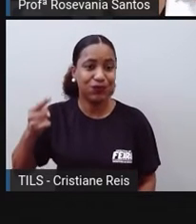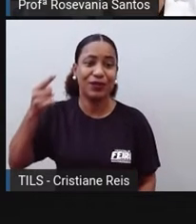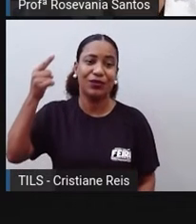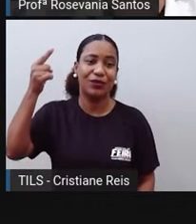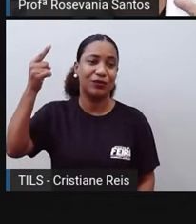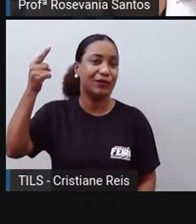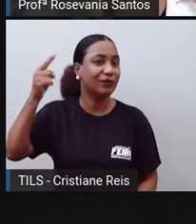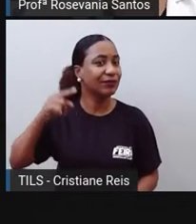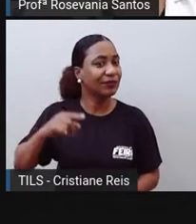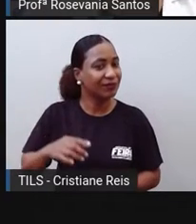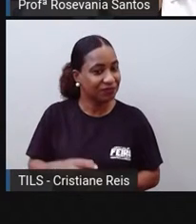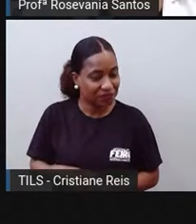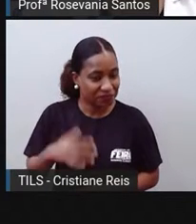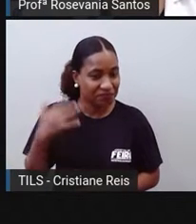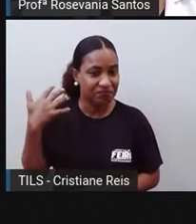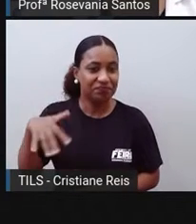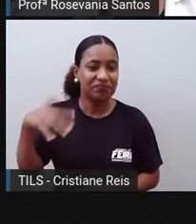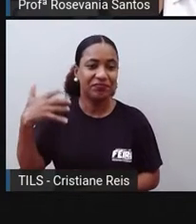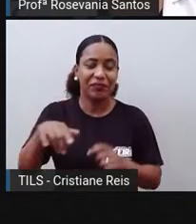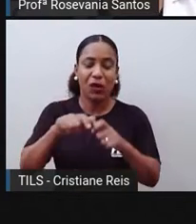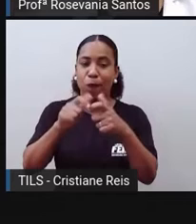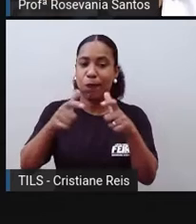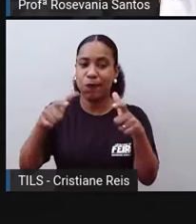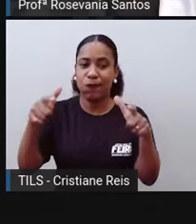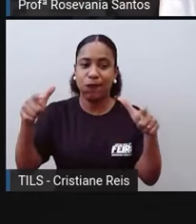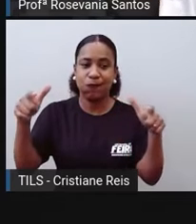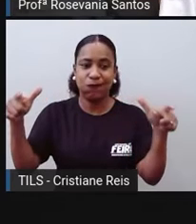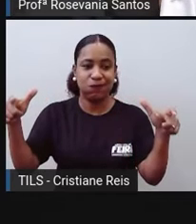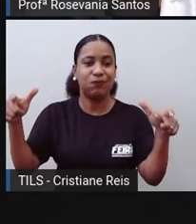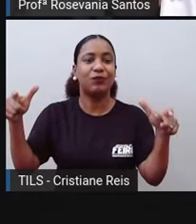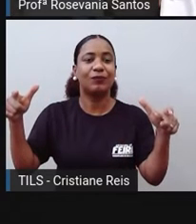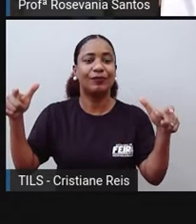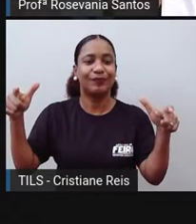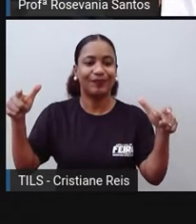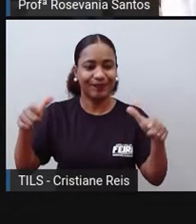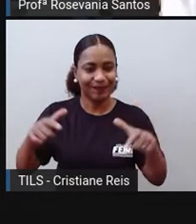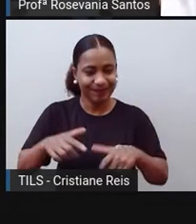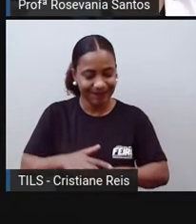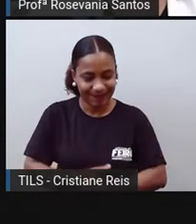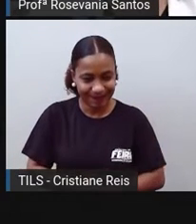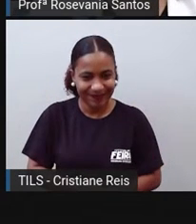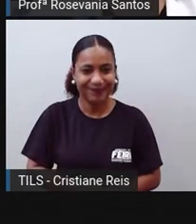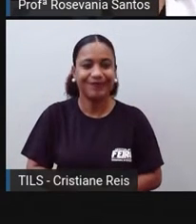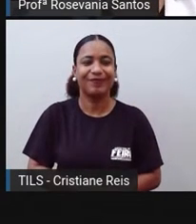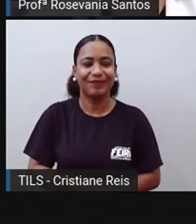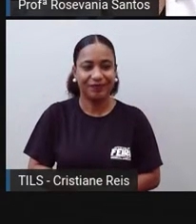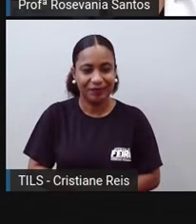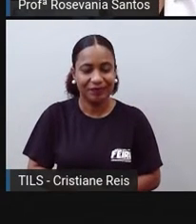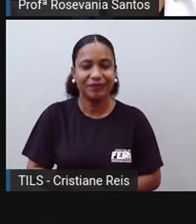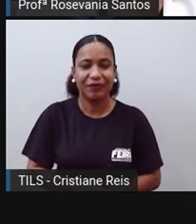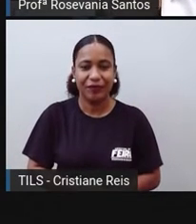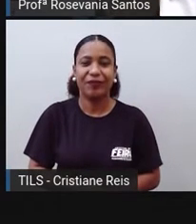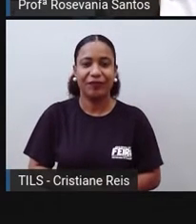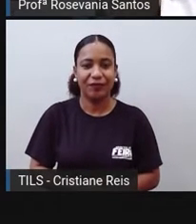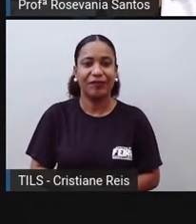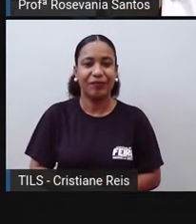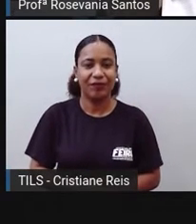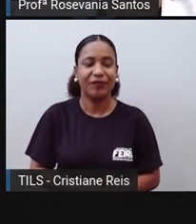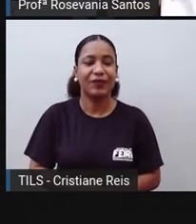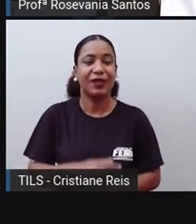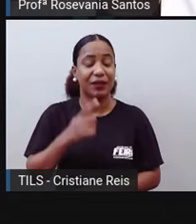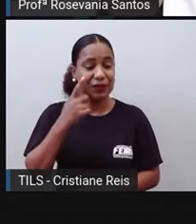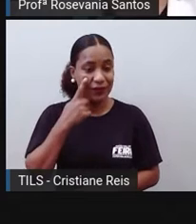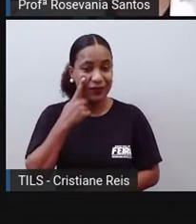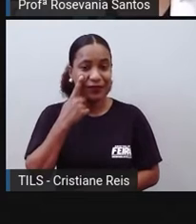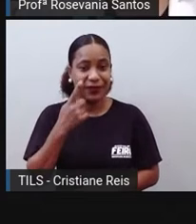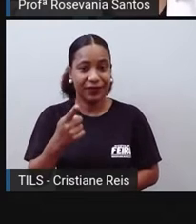Aumentamos em 2 bilhões de habitantes. Então, a população, ela praticamente explodiu, né? Nesse período aí.